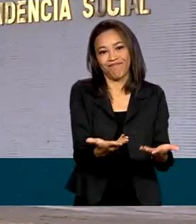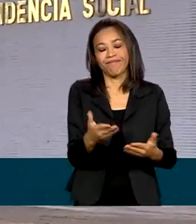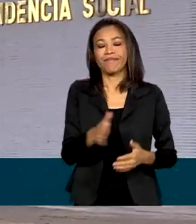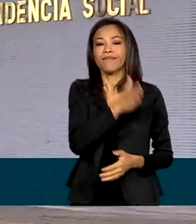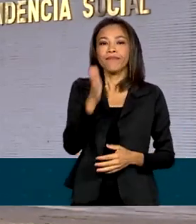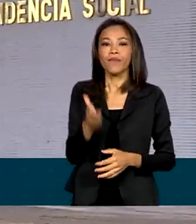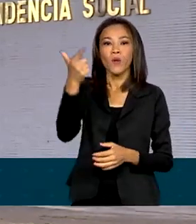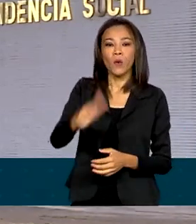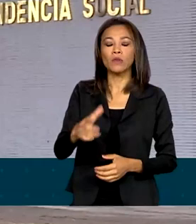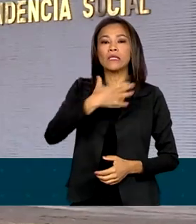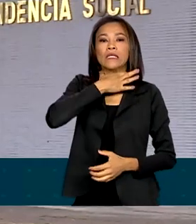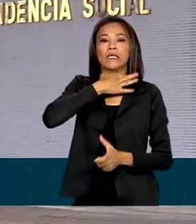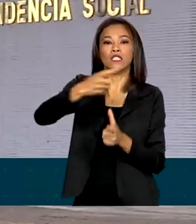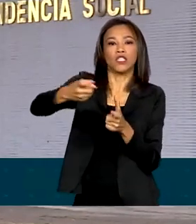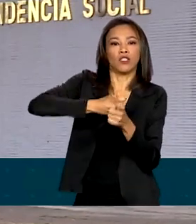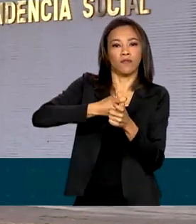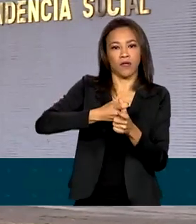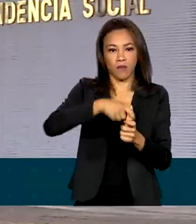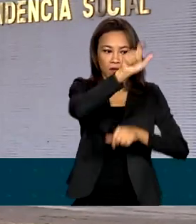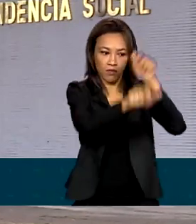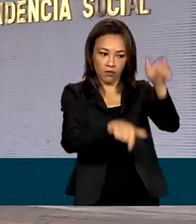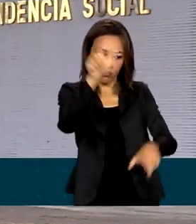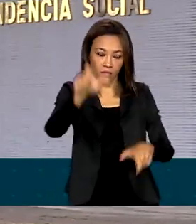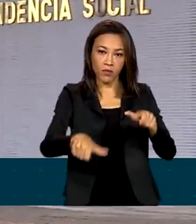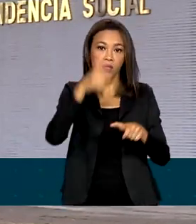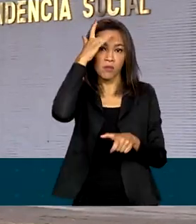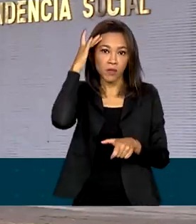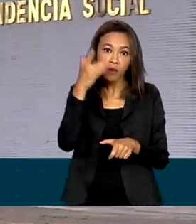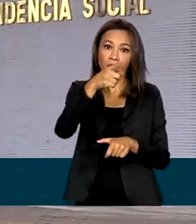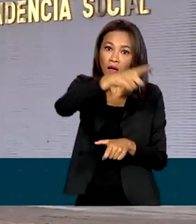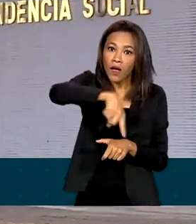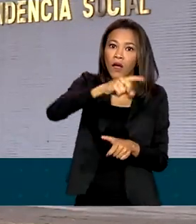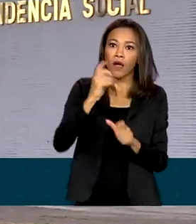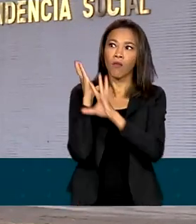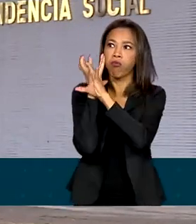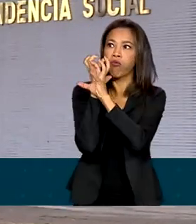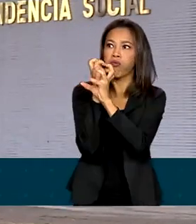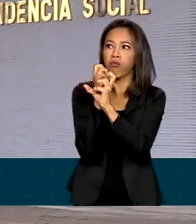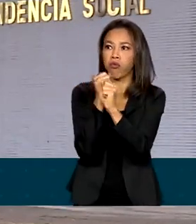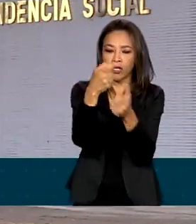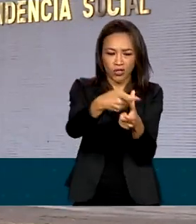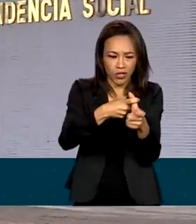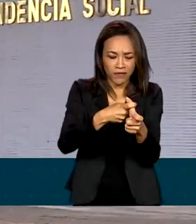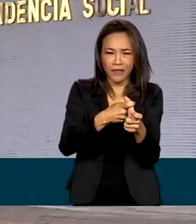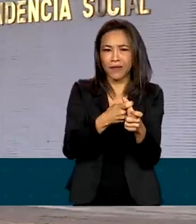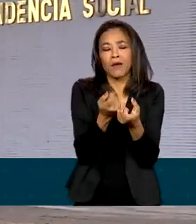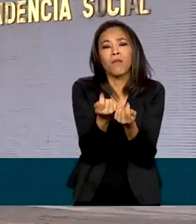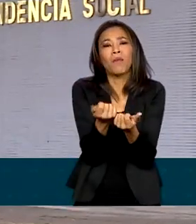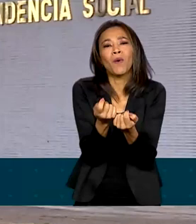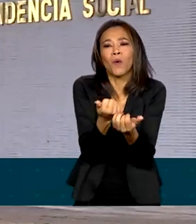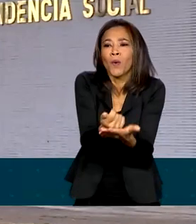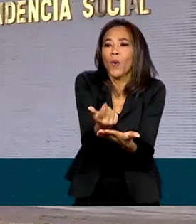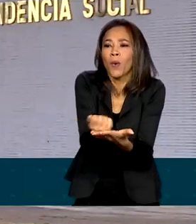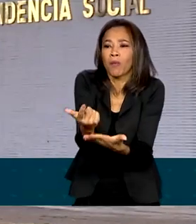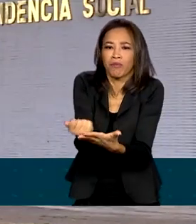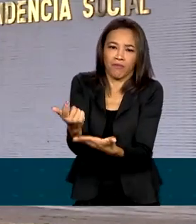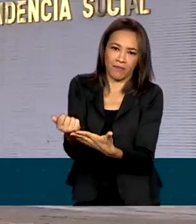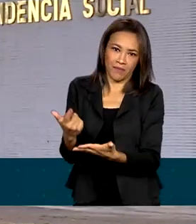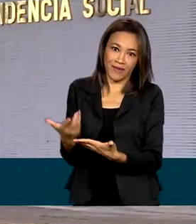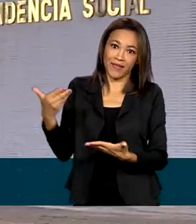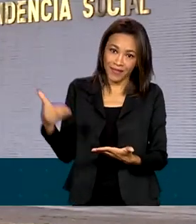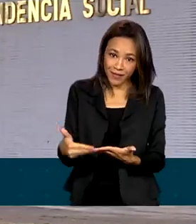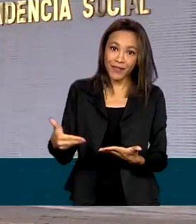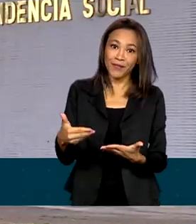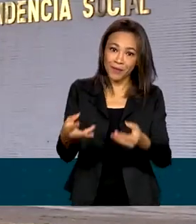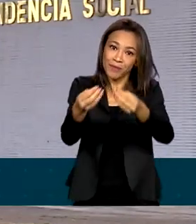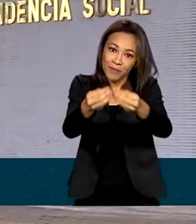alto endividamento da população. Com as dívidas acumuladas, o brasileiro consome menos, o que acaba afetando a